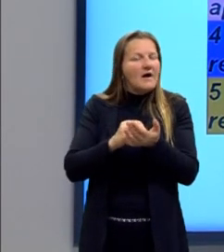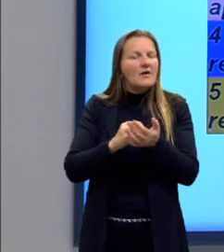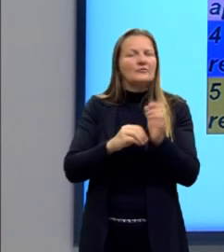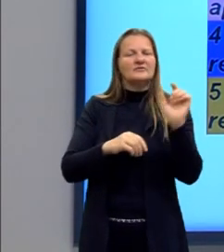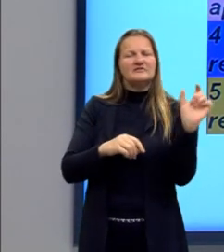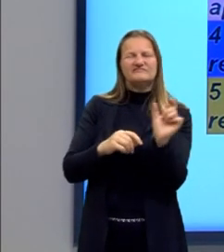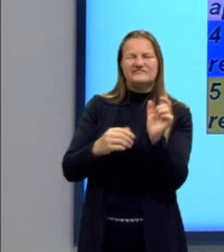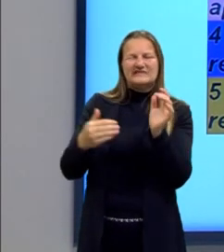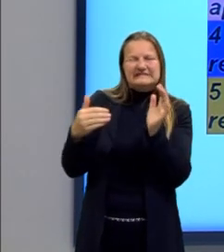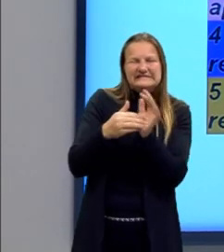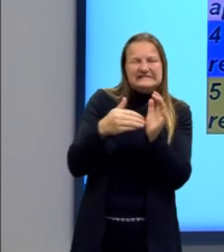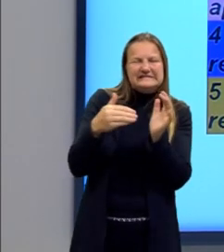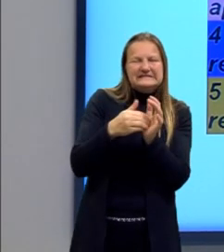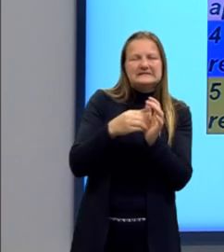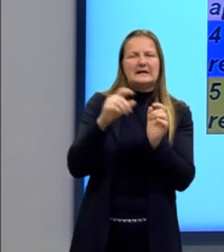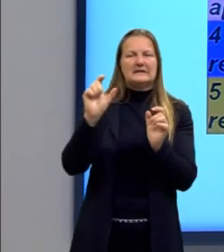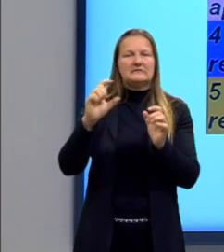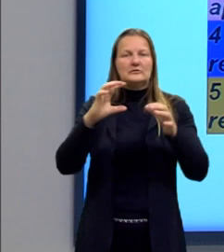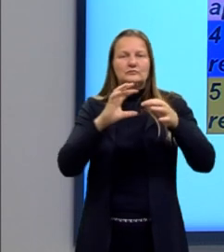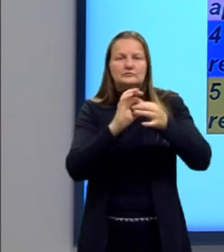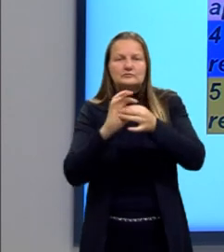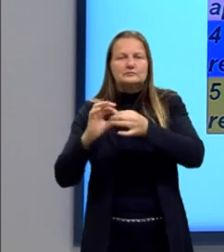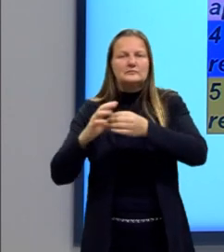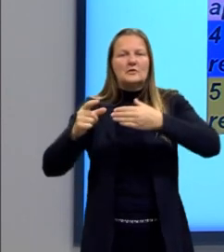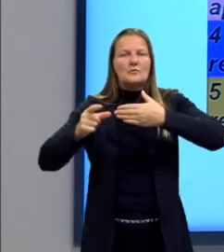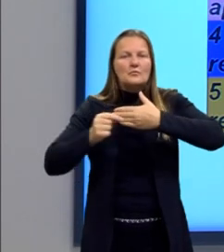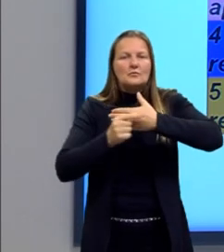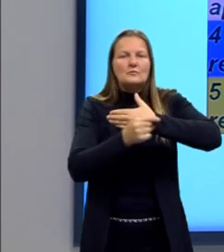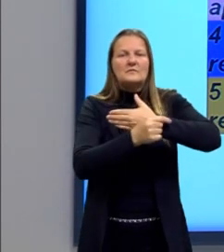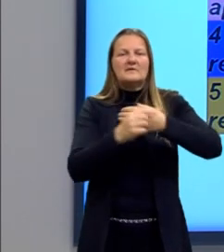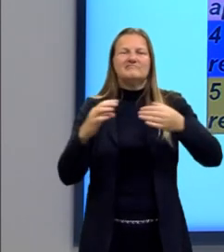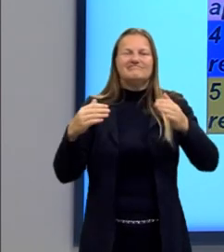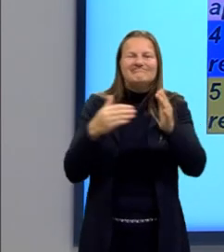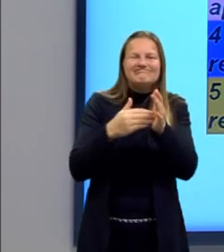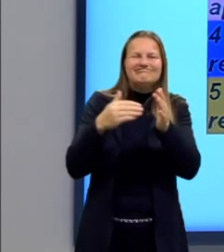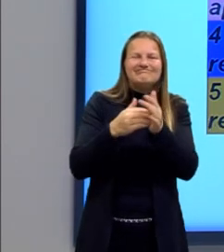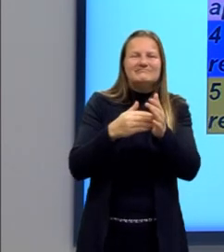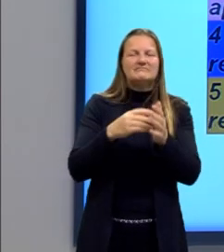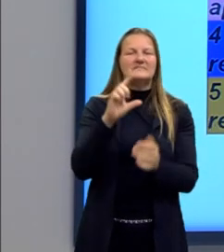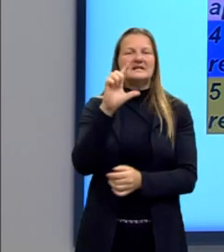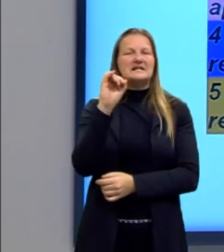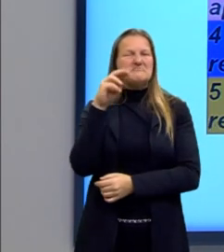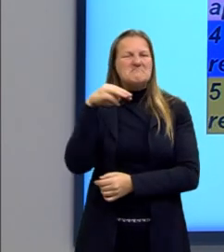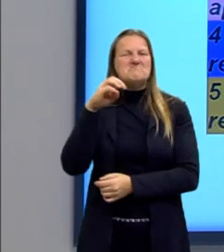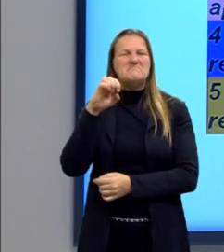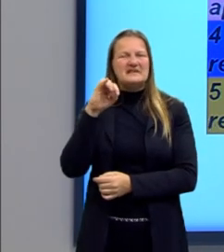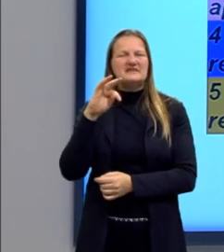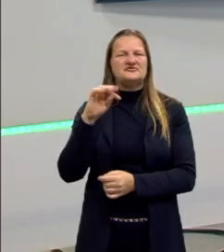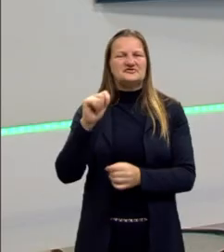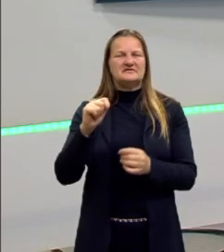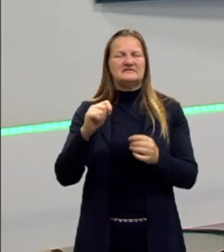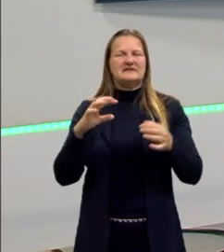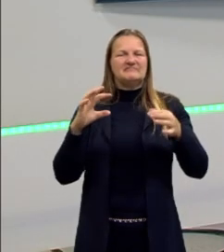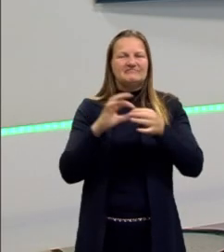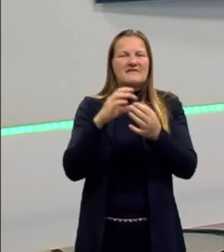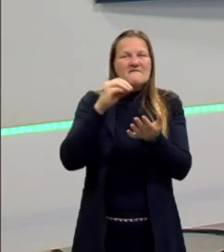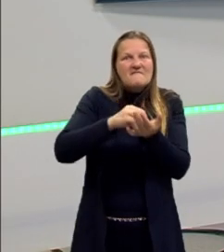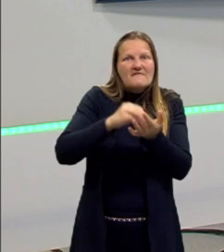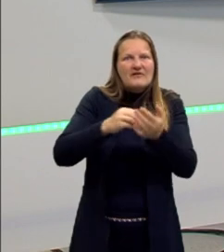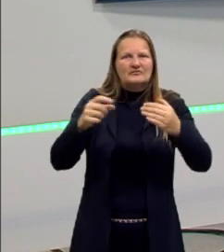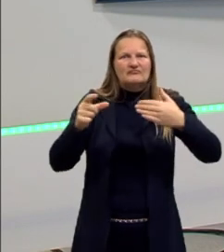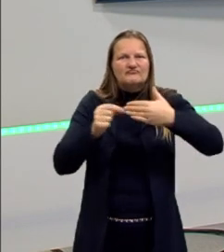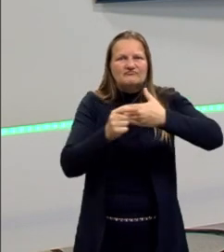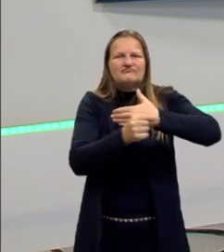limitado de recursos coesivos. Apresentar repertório limitado de recursos coesivos é um problema bastante grande.